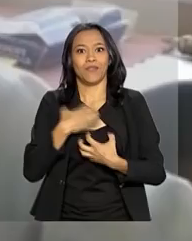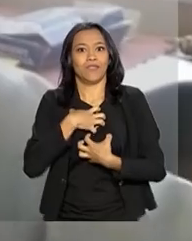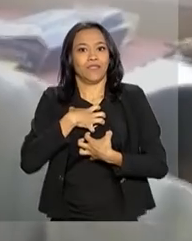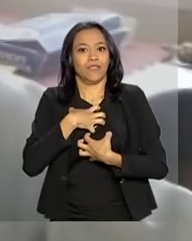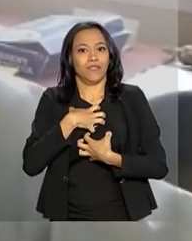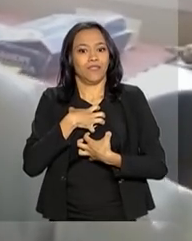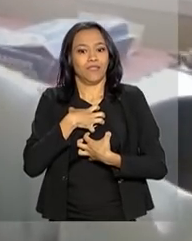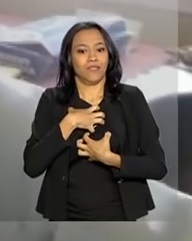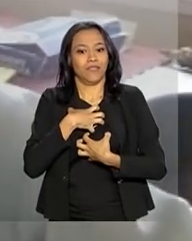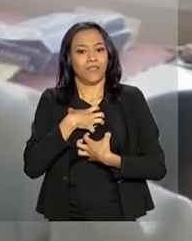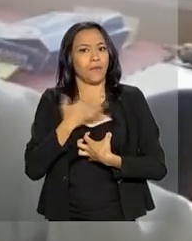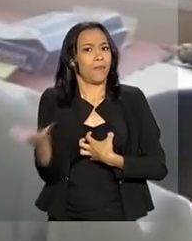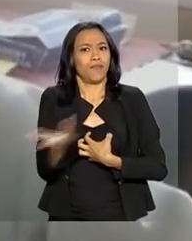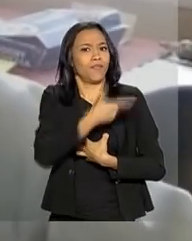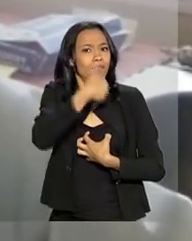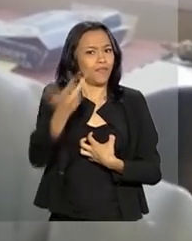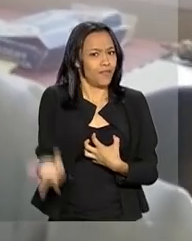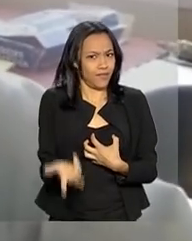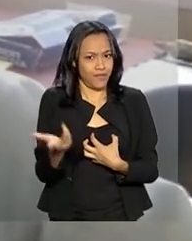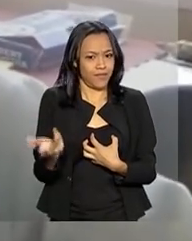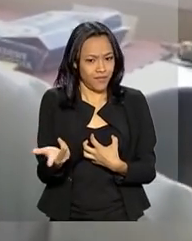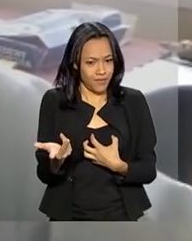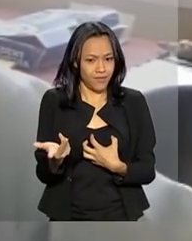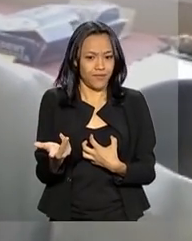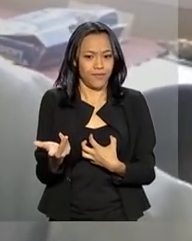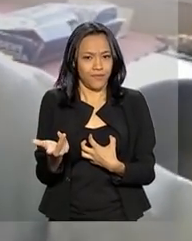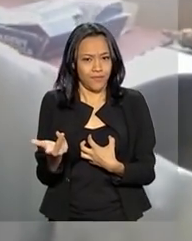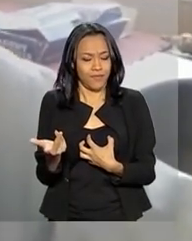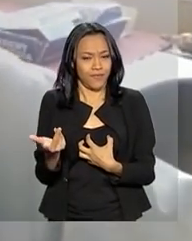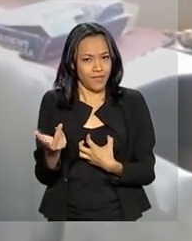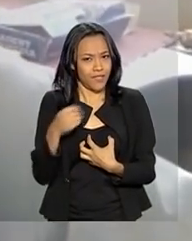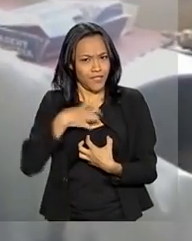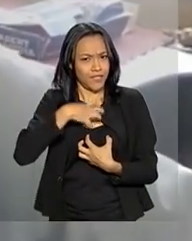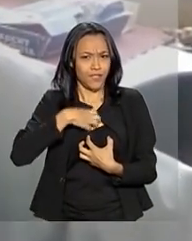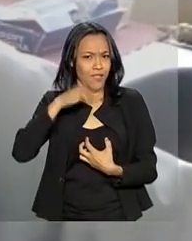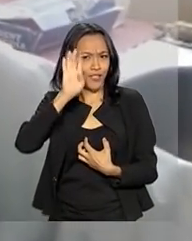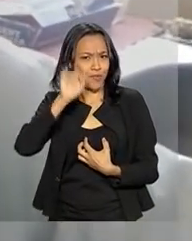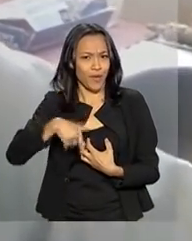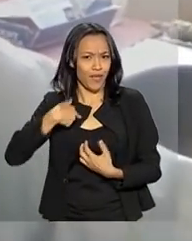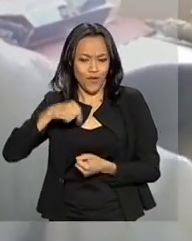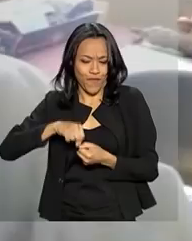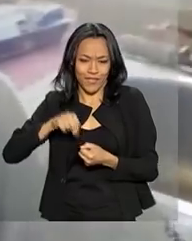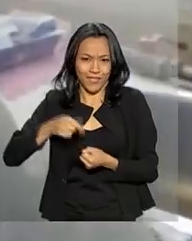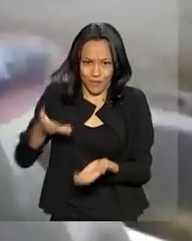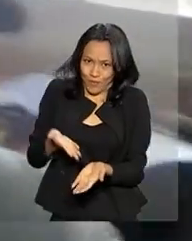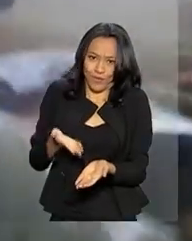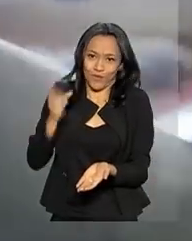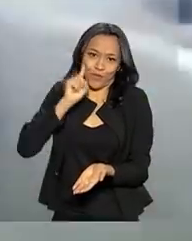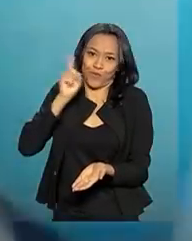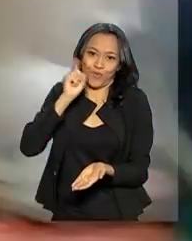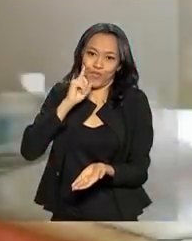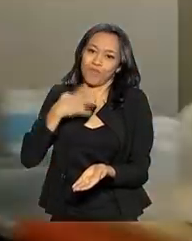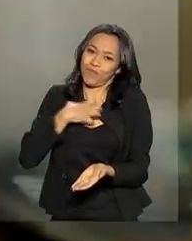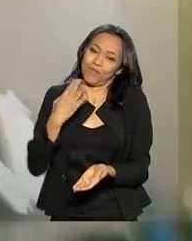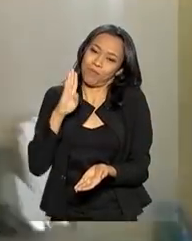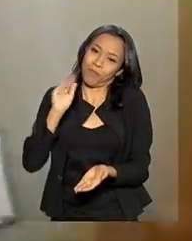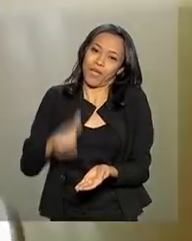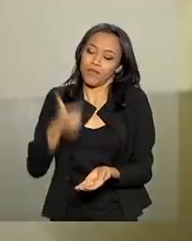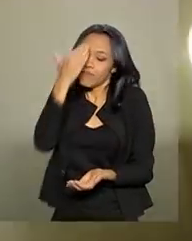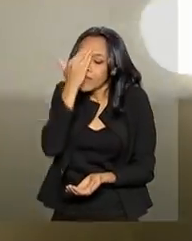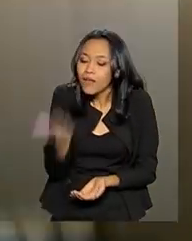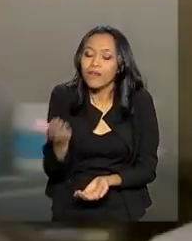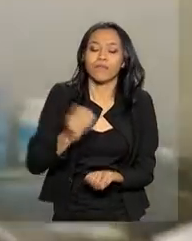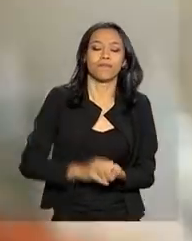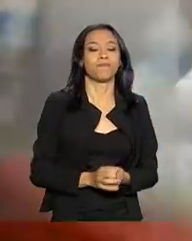coisa muito maravilhosa. Então, me sinto bem a fazer isso aqui todos os dias. Muito obrigado, Sr.